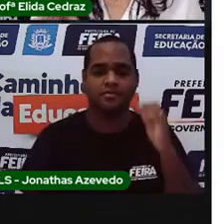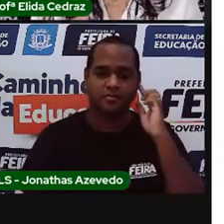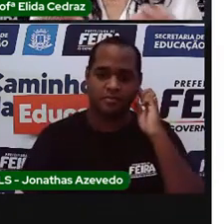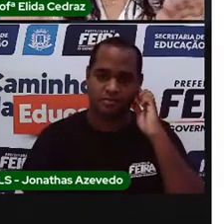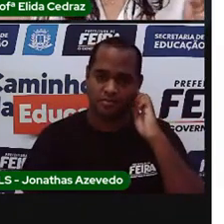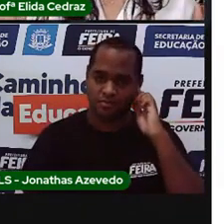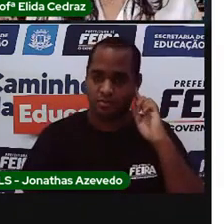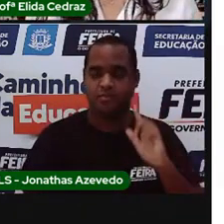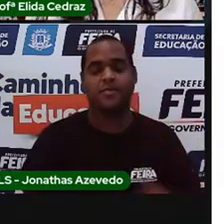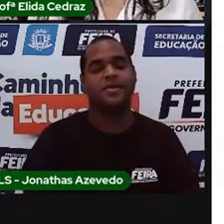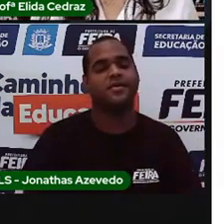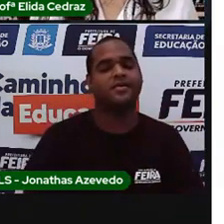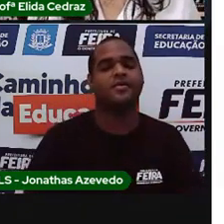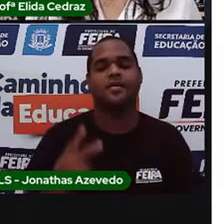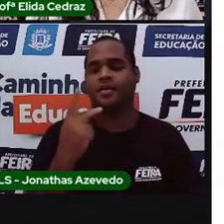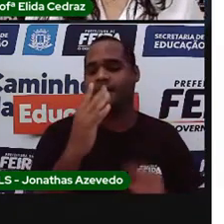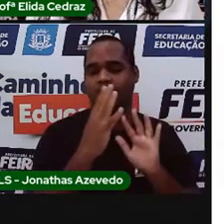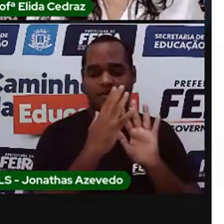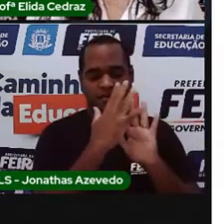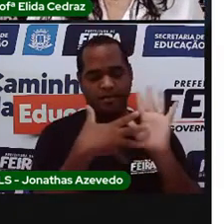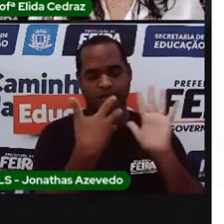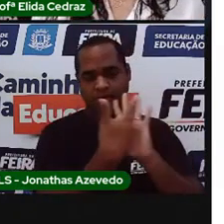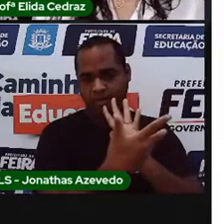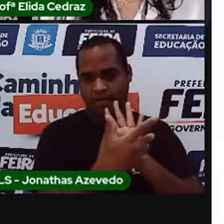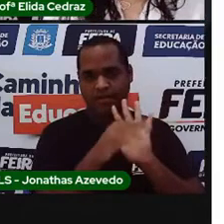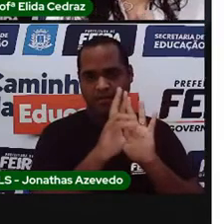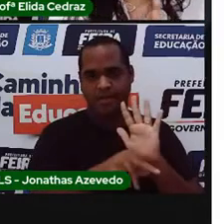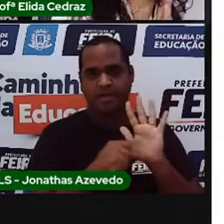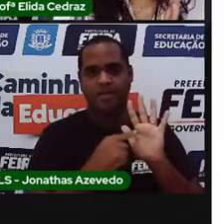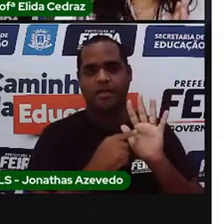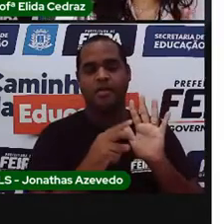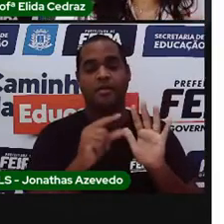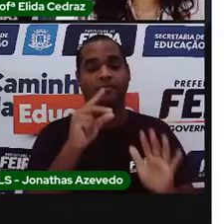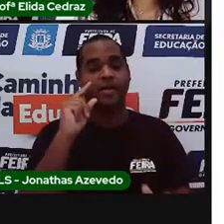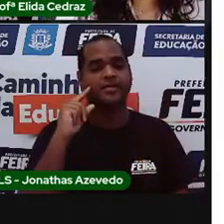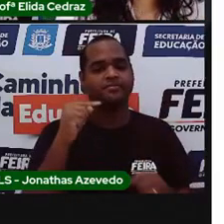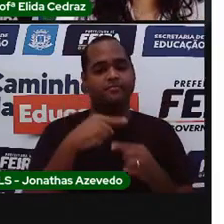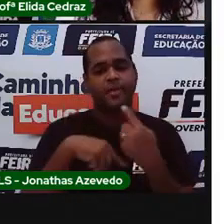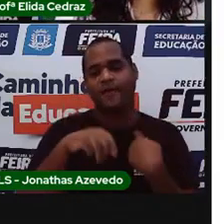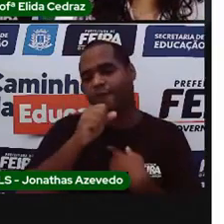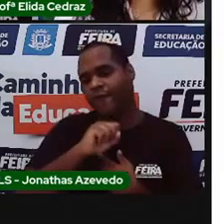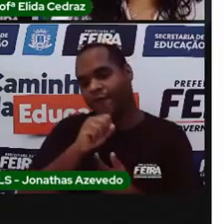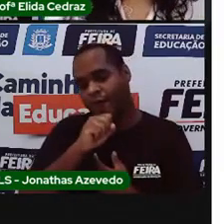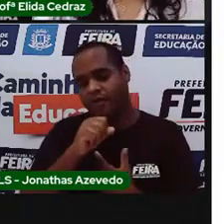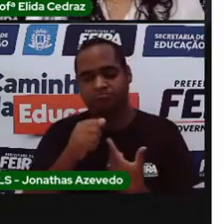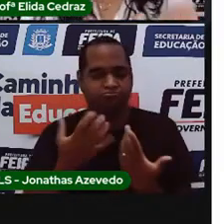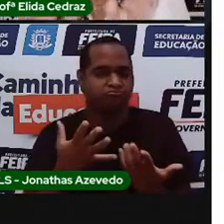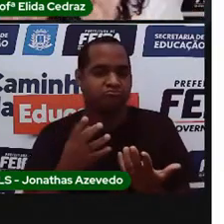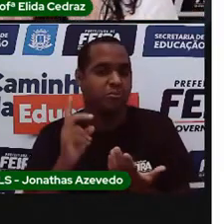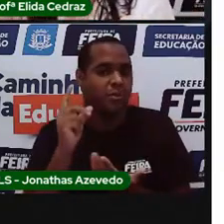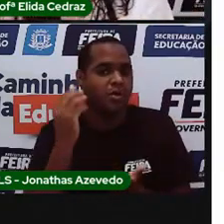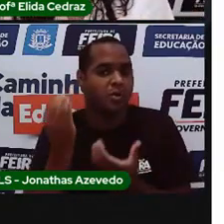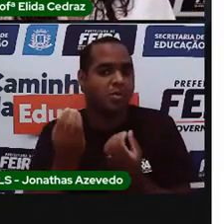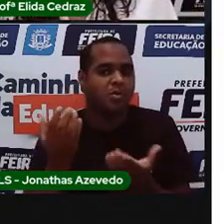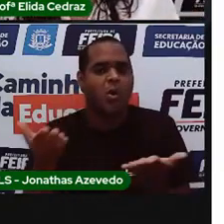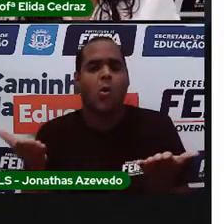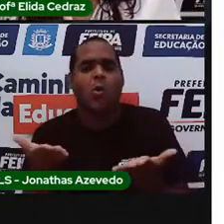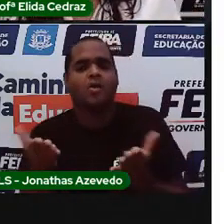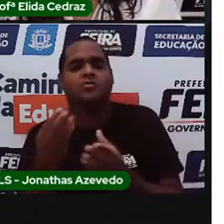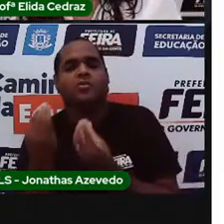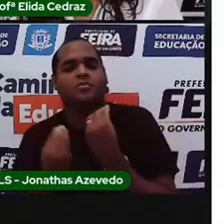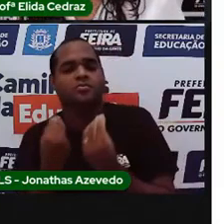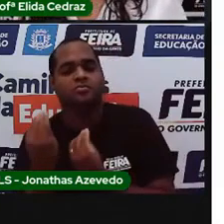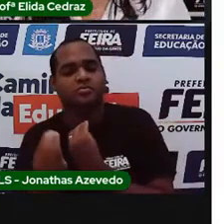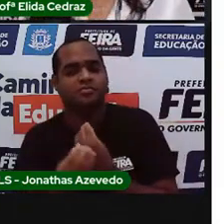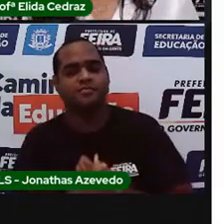aí nessa tabelinha tem como era no tempo dos meus avós ou dos meus pais e como é hoje no seu